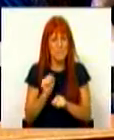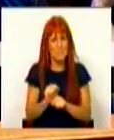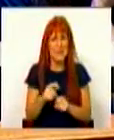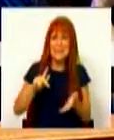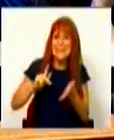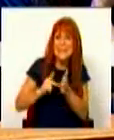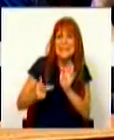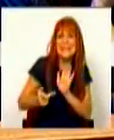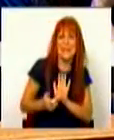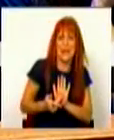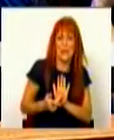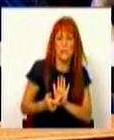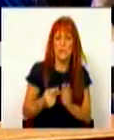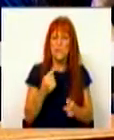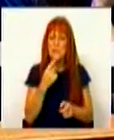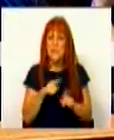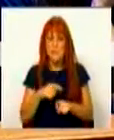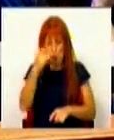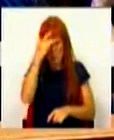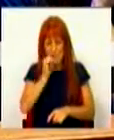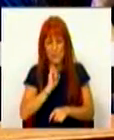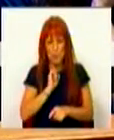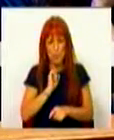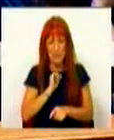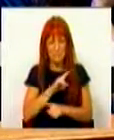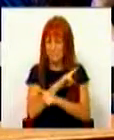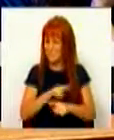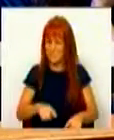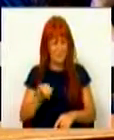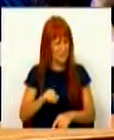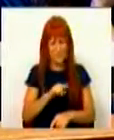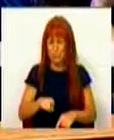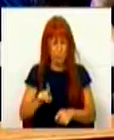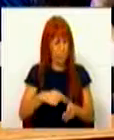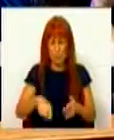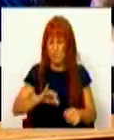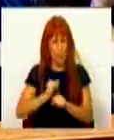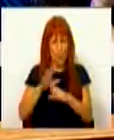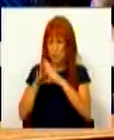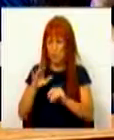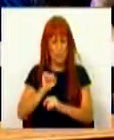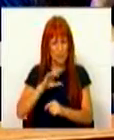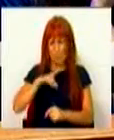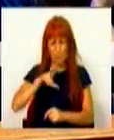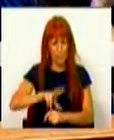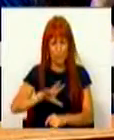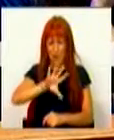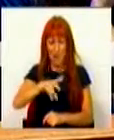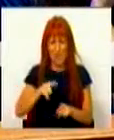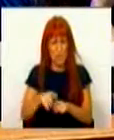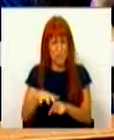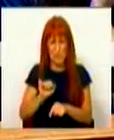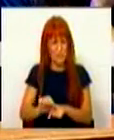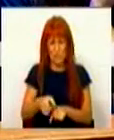técnica que apontam, a meu ver, para a inviabilidade de um outro modelo no nosso país e na nossa